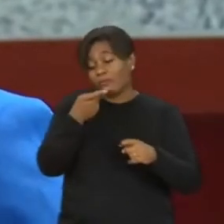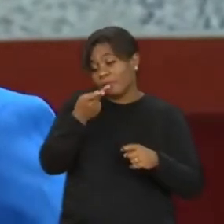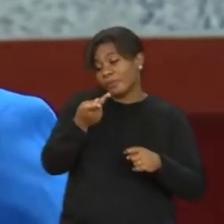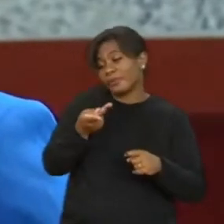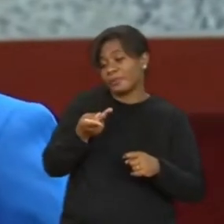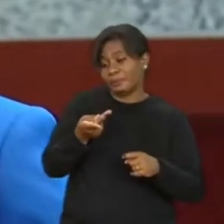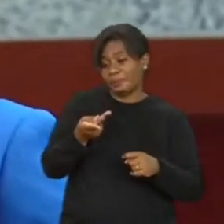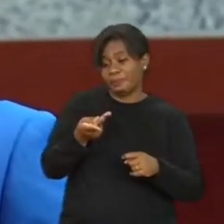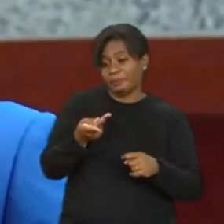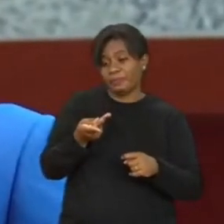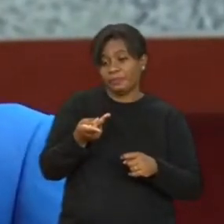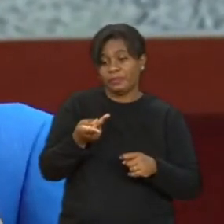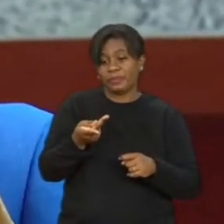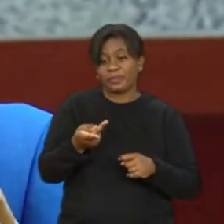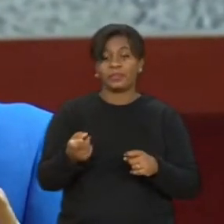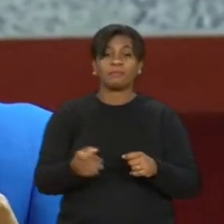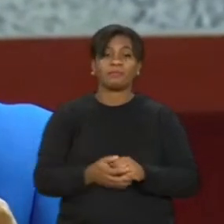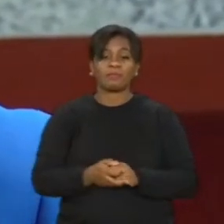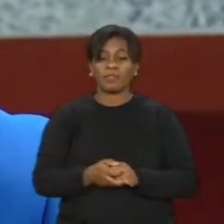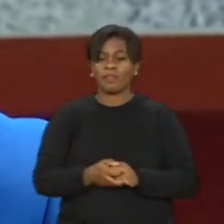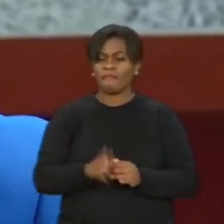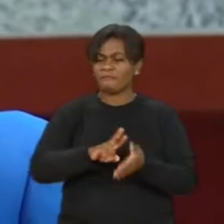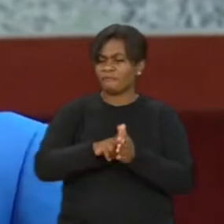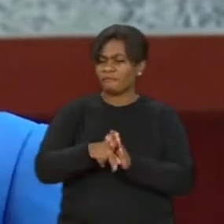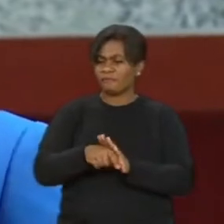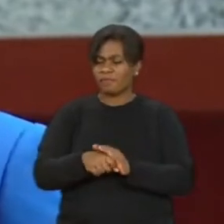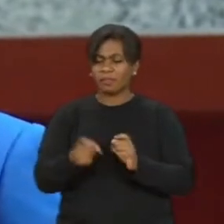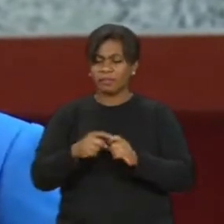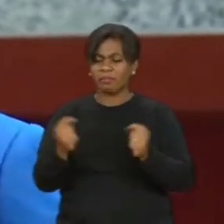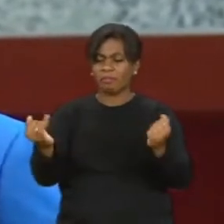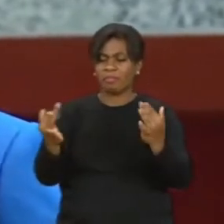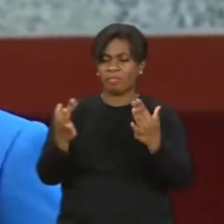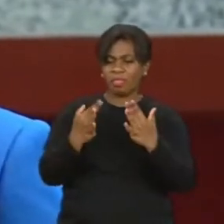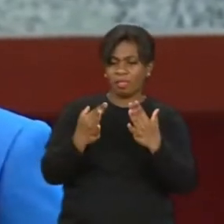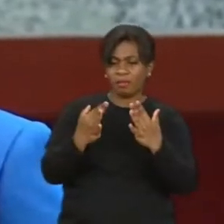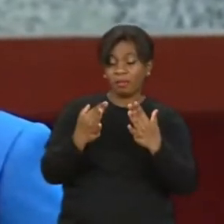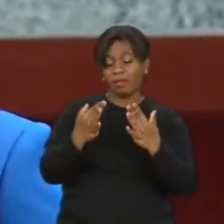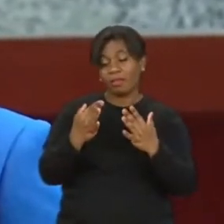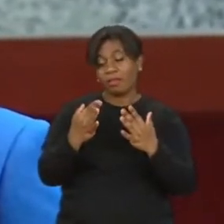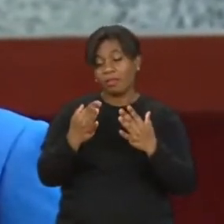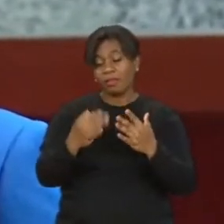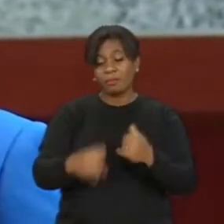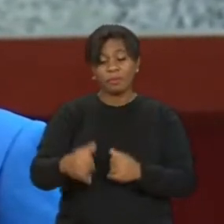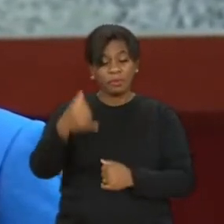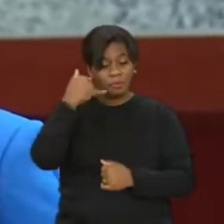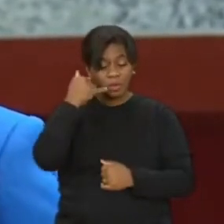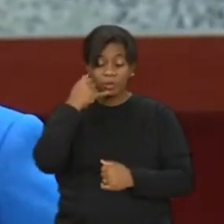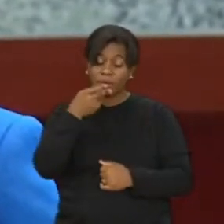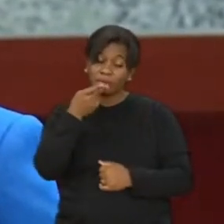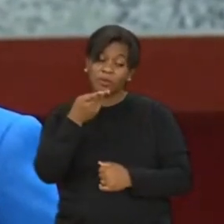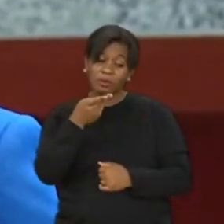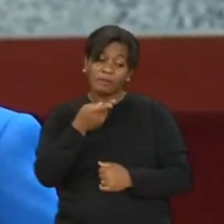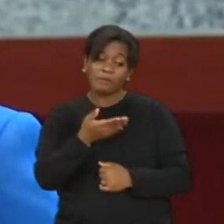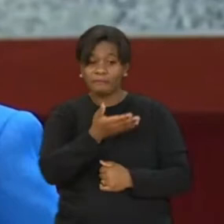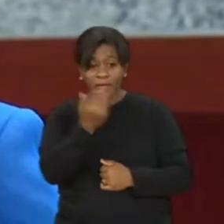chegou o dia de que a plantonista da UTI me ligou e falou, vem aqui